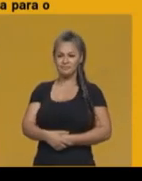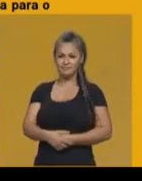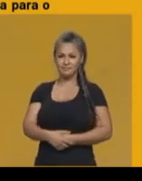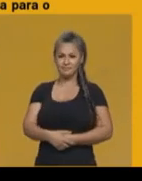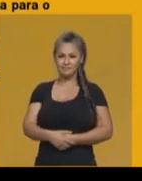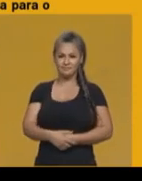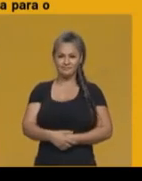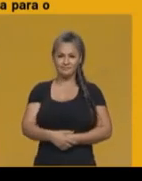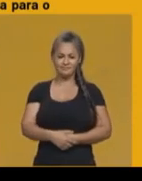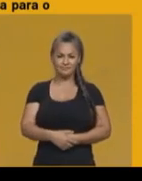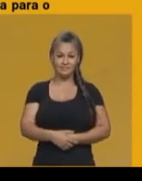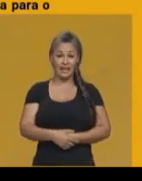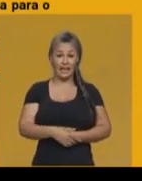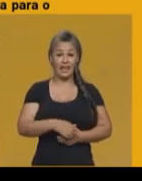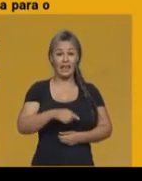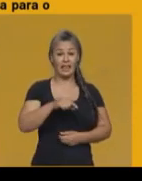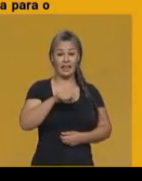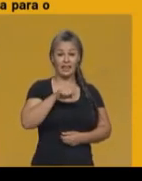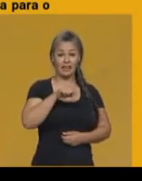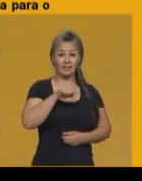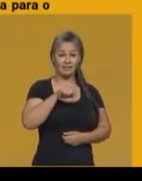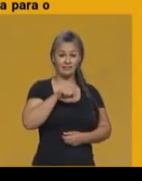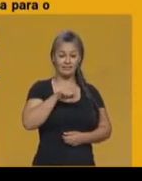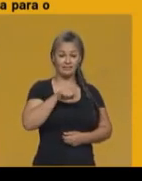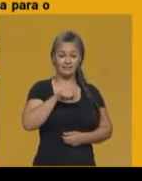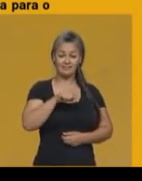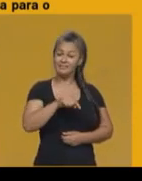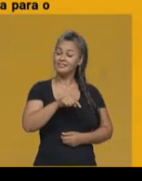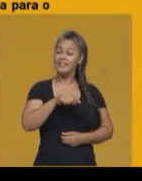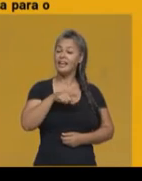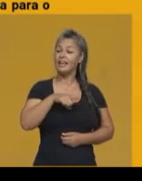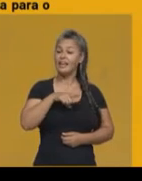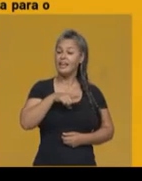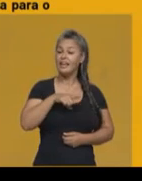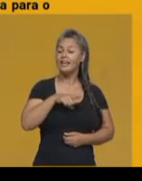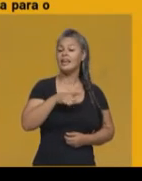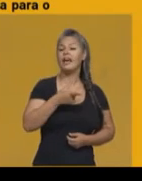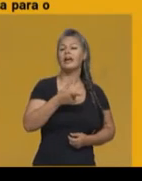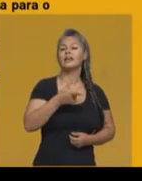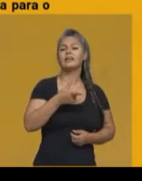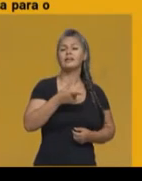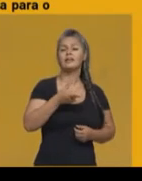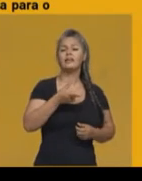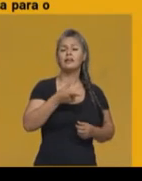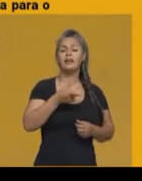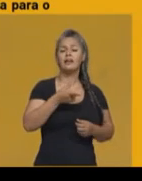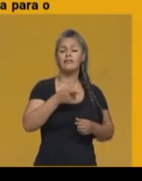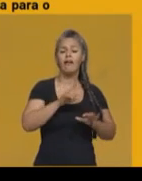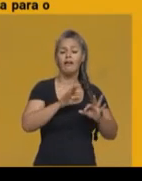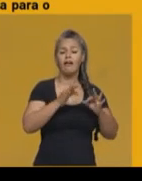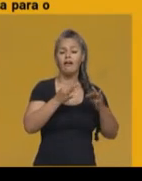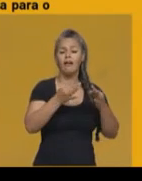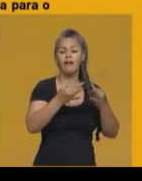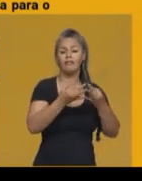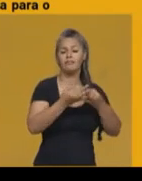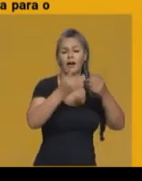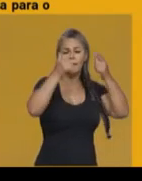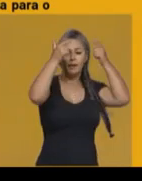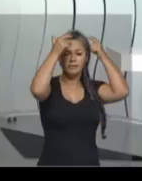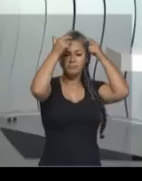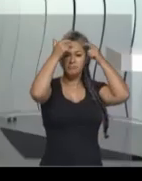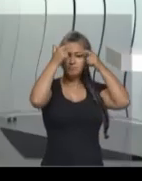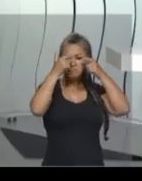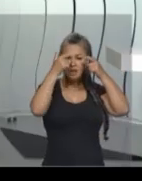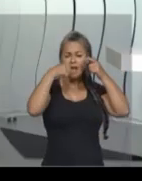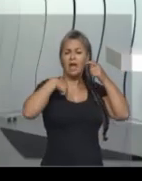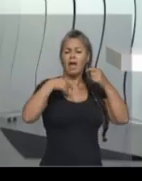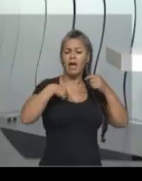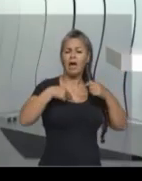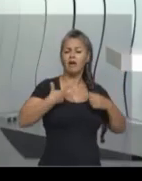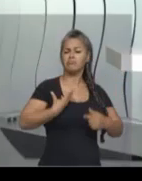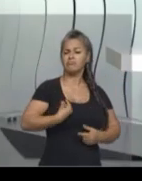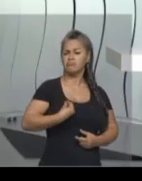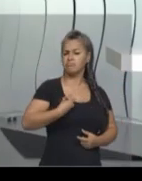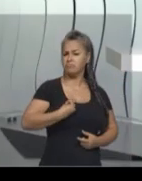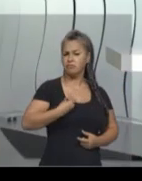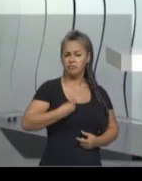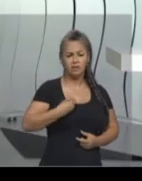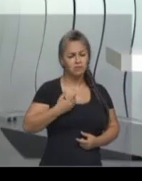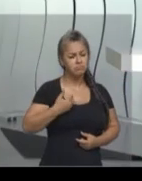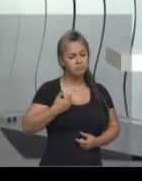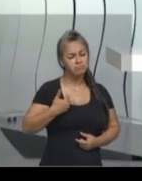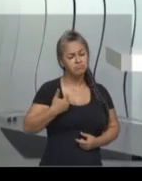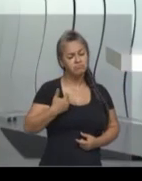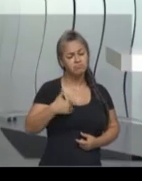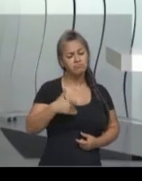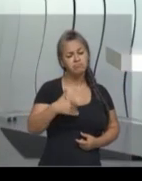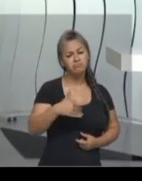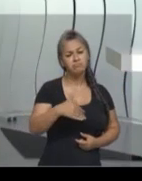onde estabeleceu-se com todos os outros nobres que vieram junto com eles.